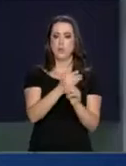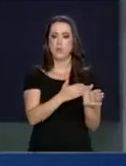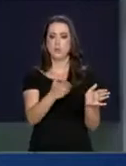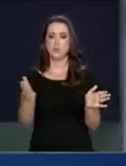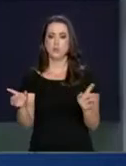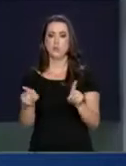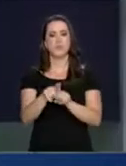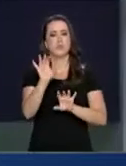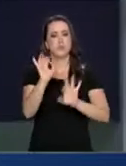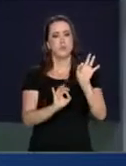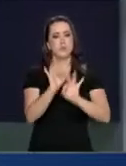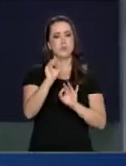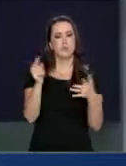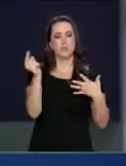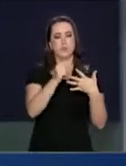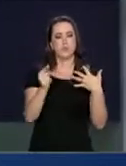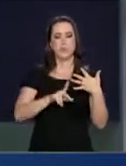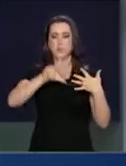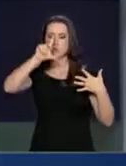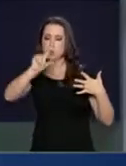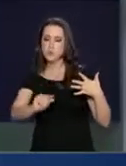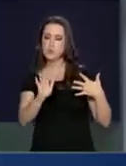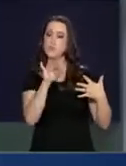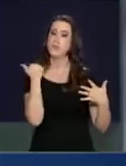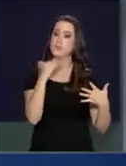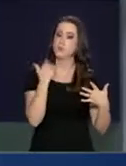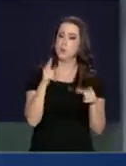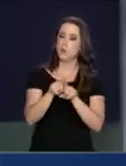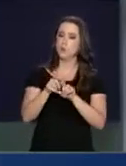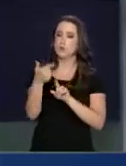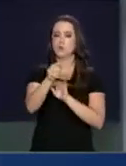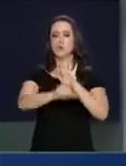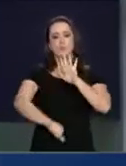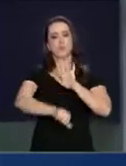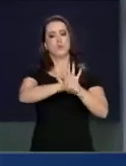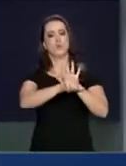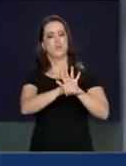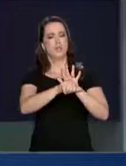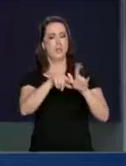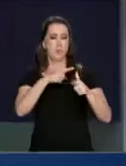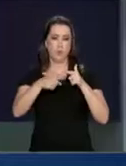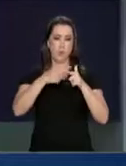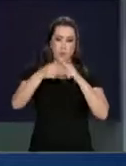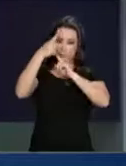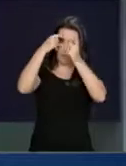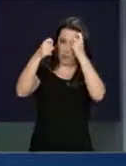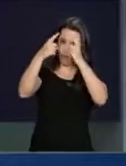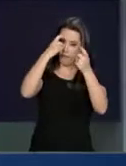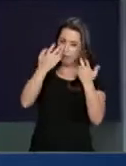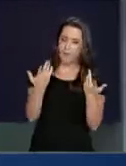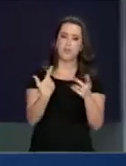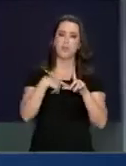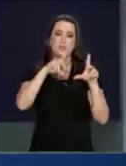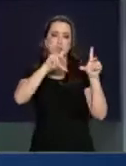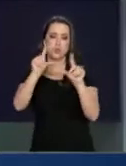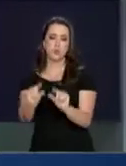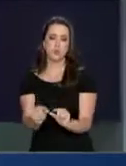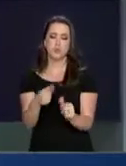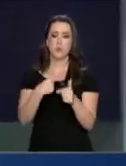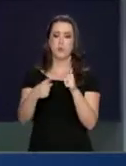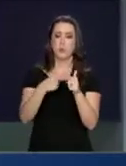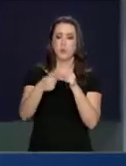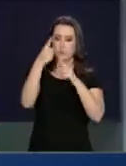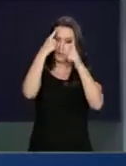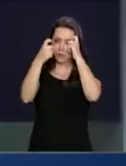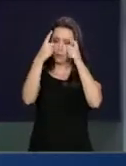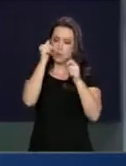o plano traz entre as metas reduzir os homicídios e outros crimes violentos letais, reduzir casos de violência